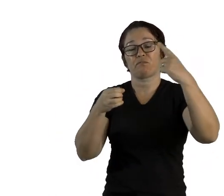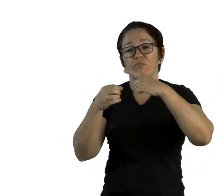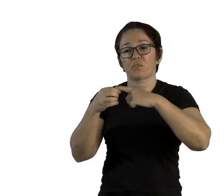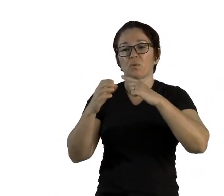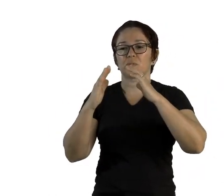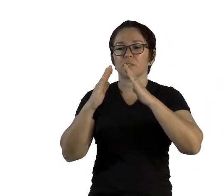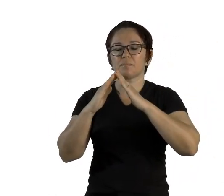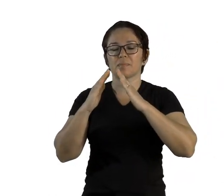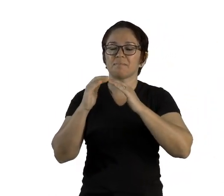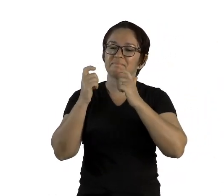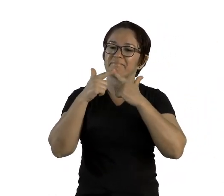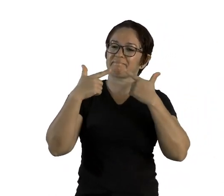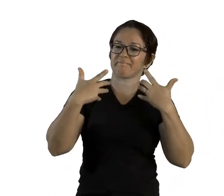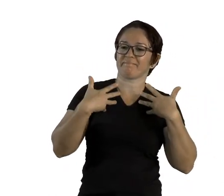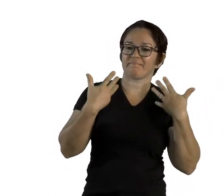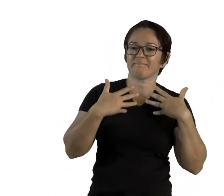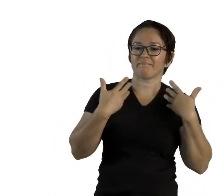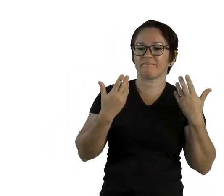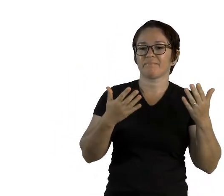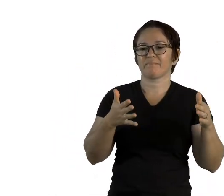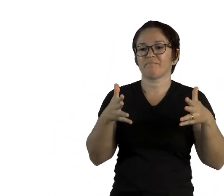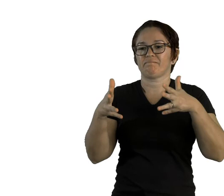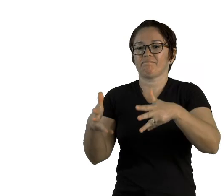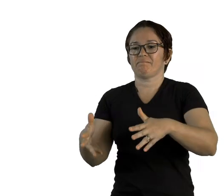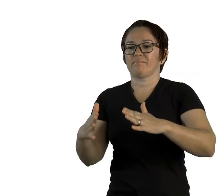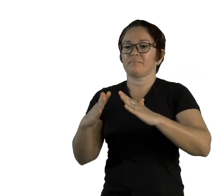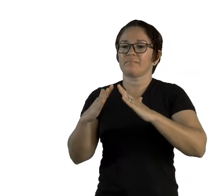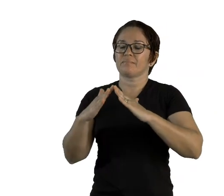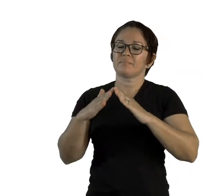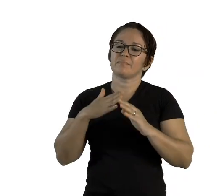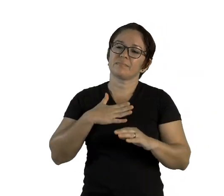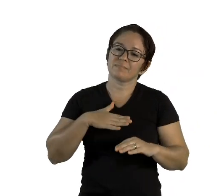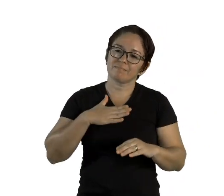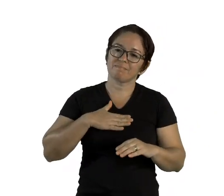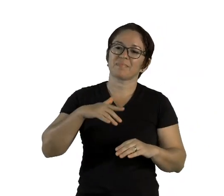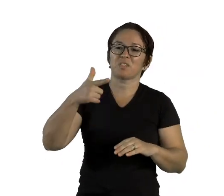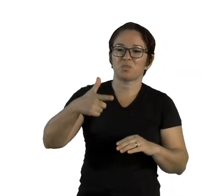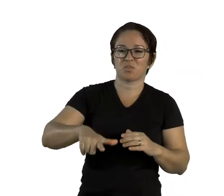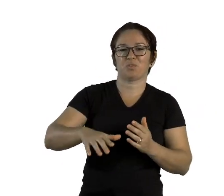descansar e tomar mais um pouco de chá.